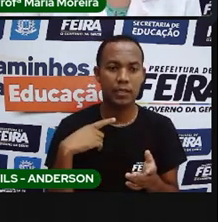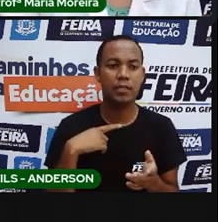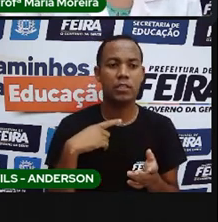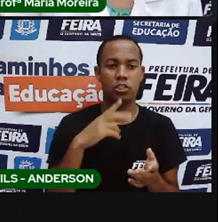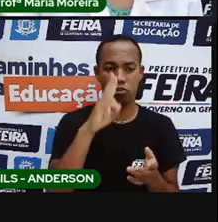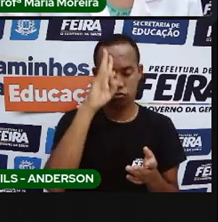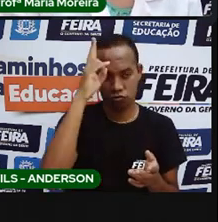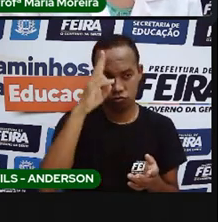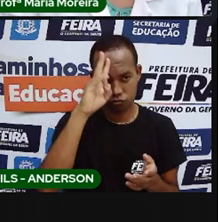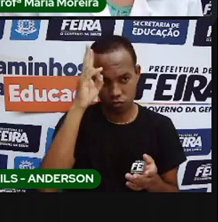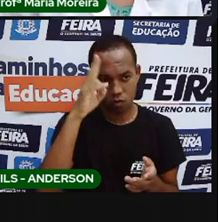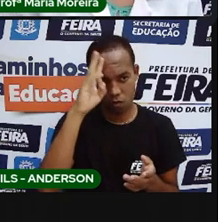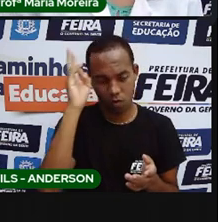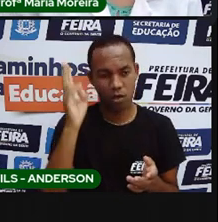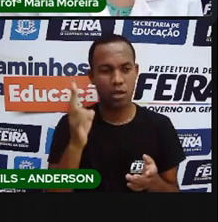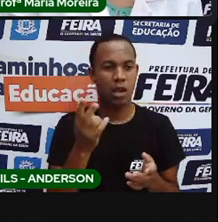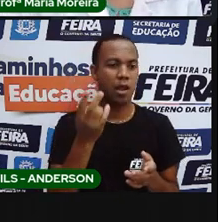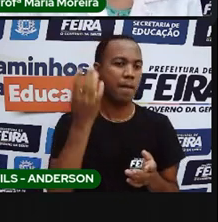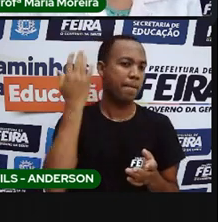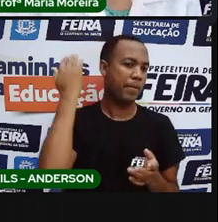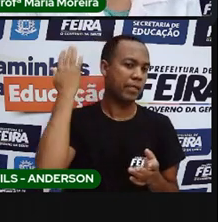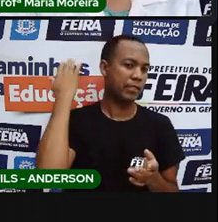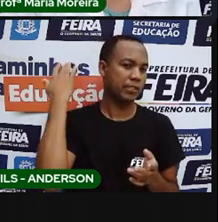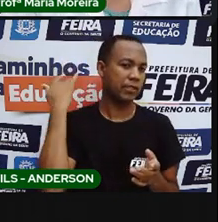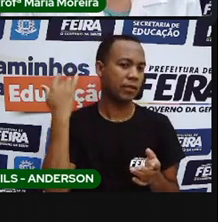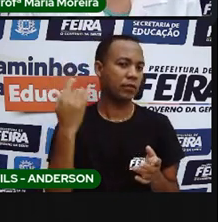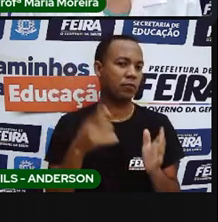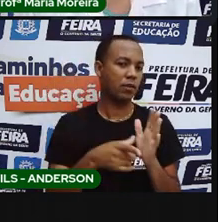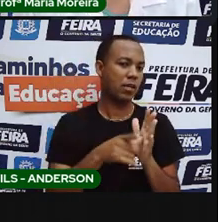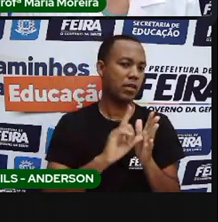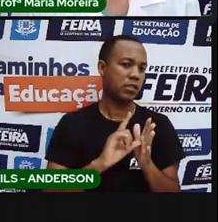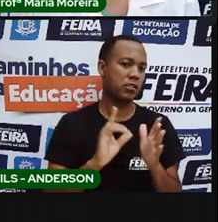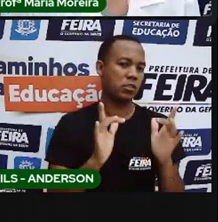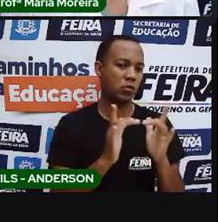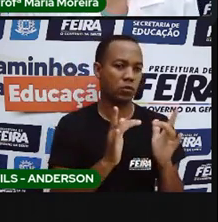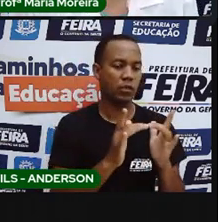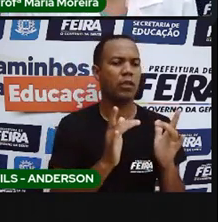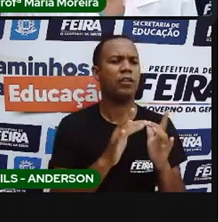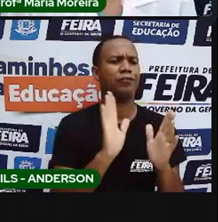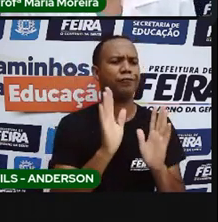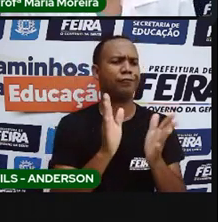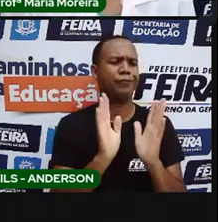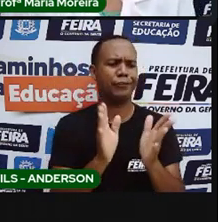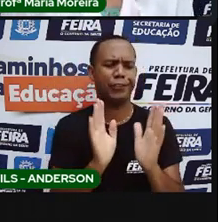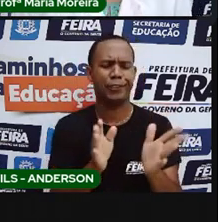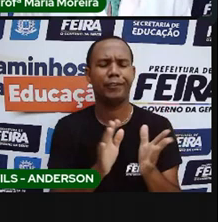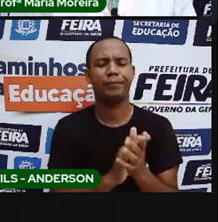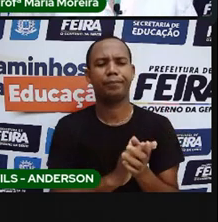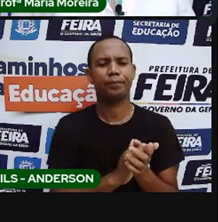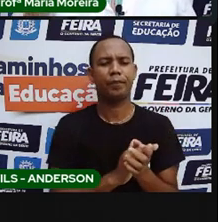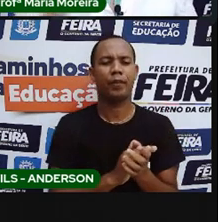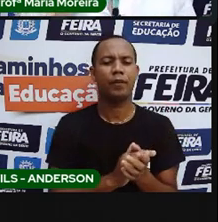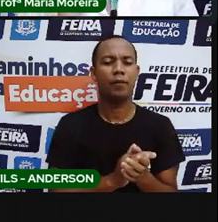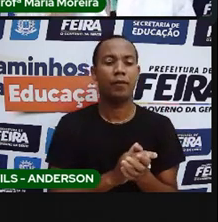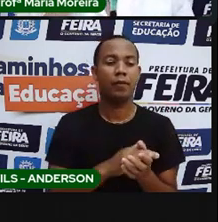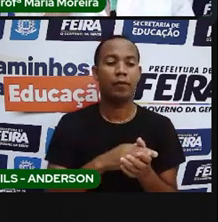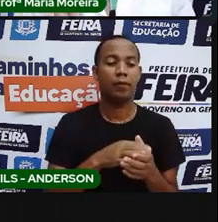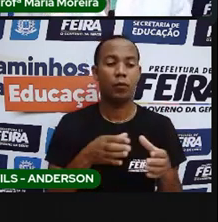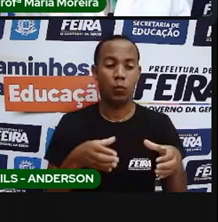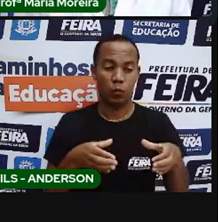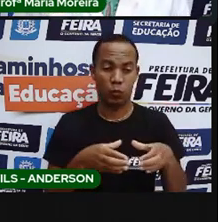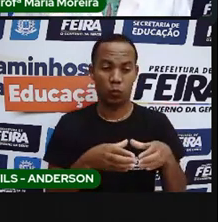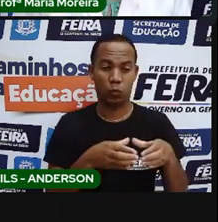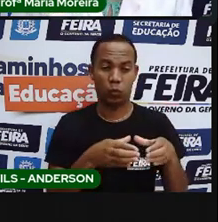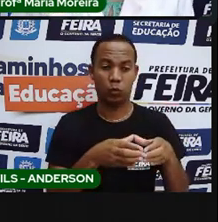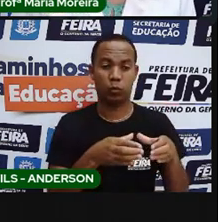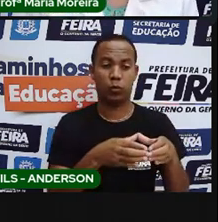de que houve contatos anteriores a 1500, certo? Tá. Quando esses porrugueses chegaram aqui, olha